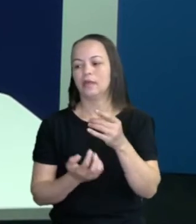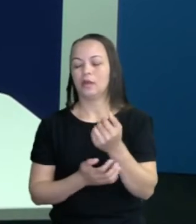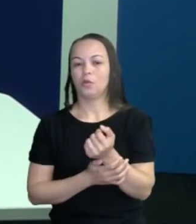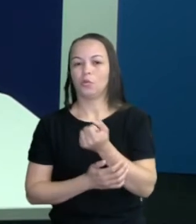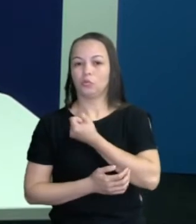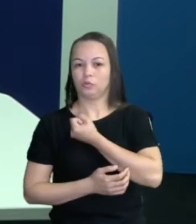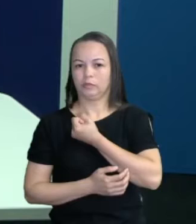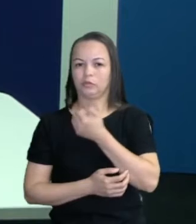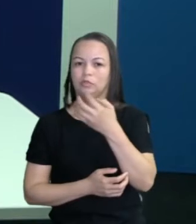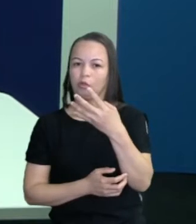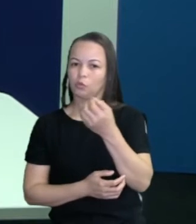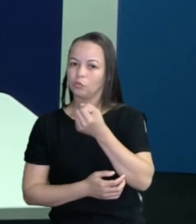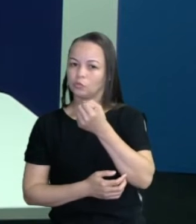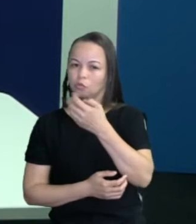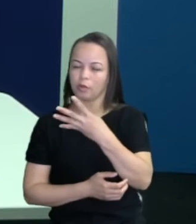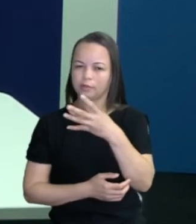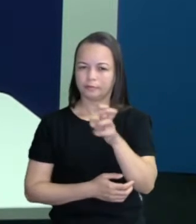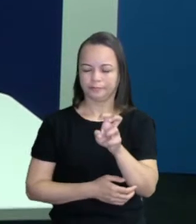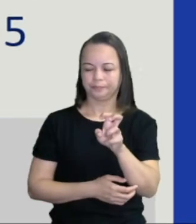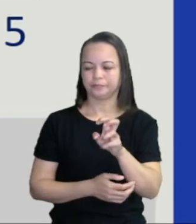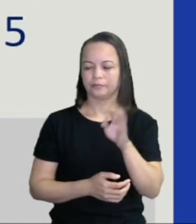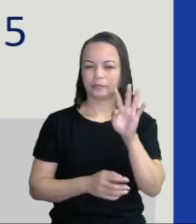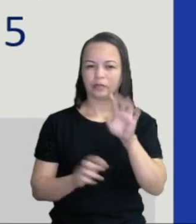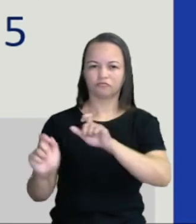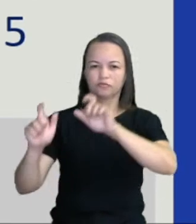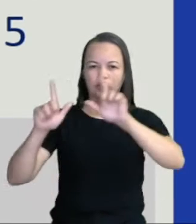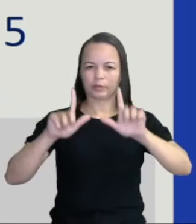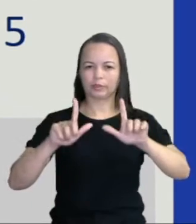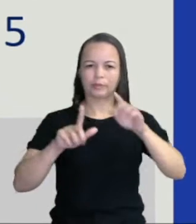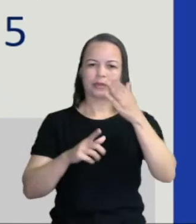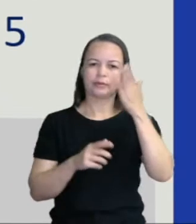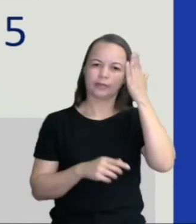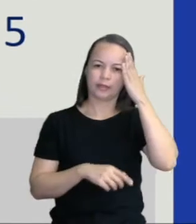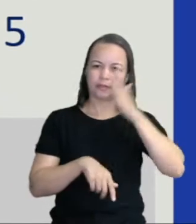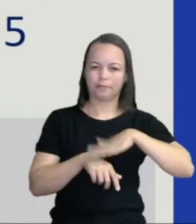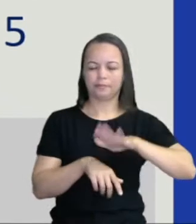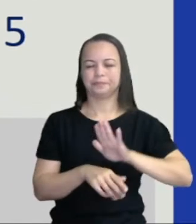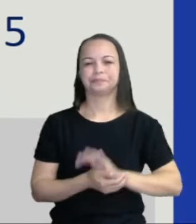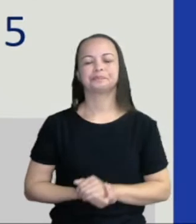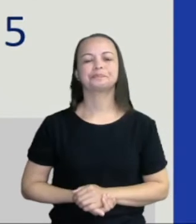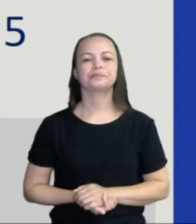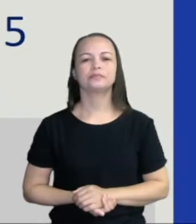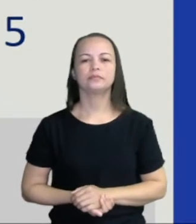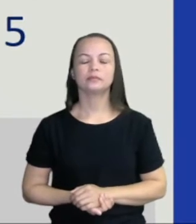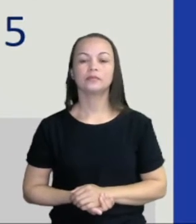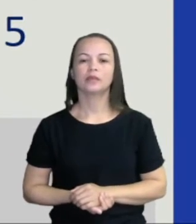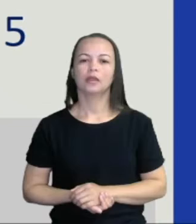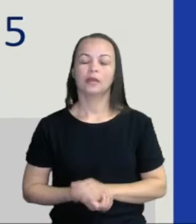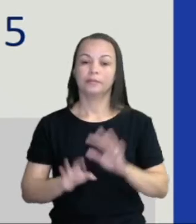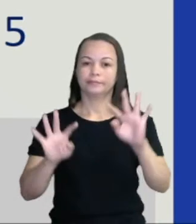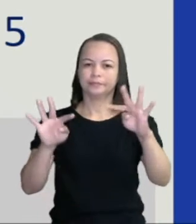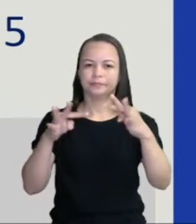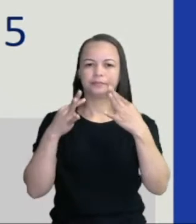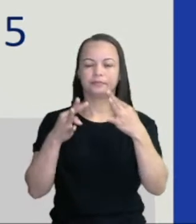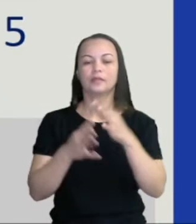Deu para entender? Vamos voltar para a telinha para a gente compreender um pouco mais. Então presta bem atenção aí.